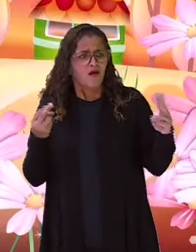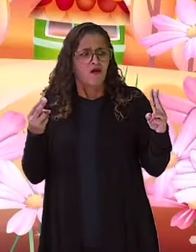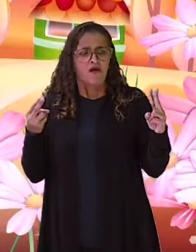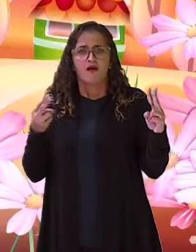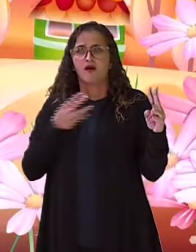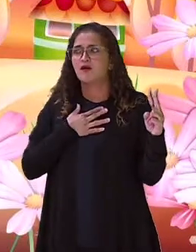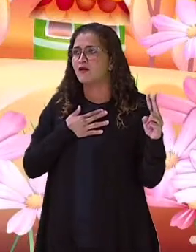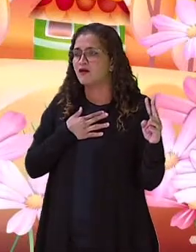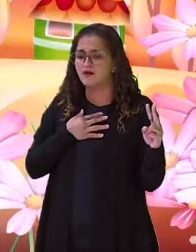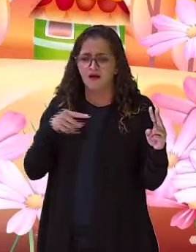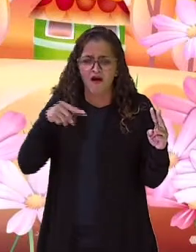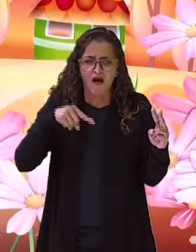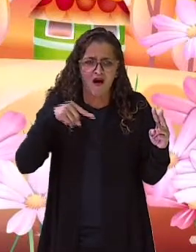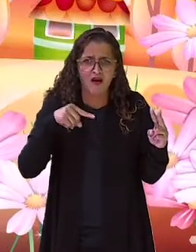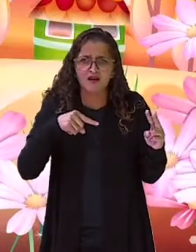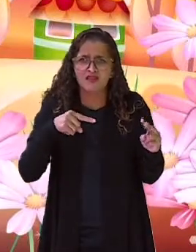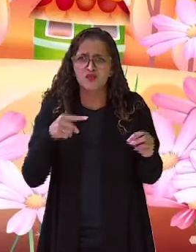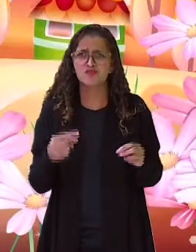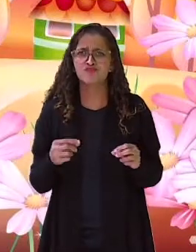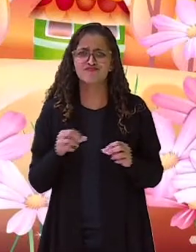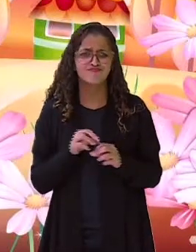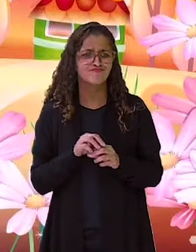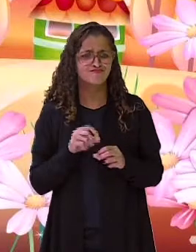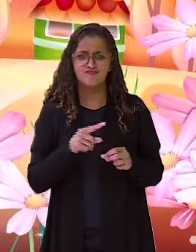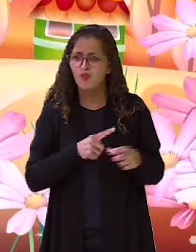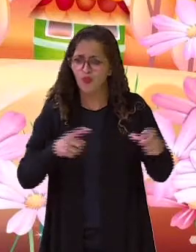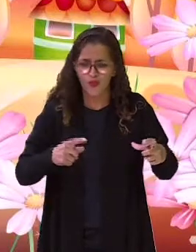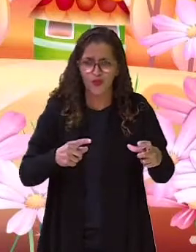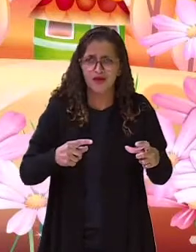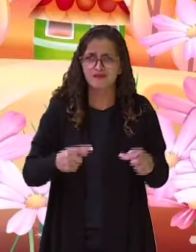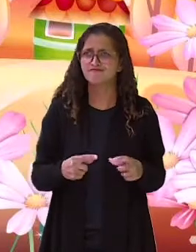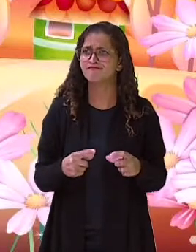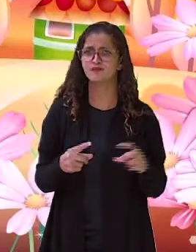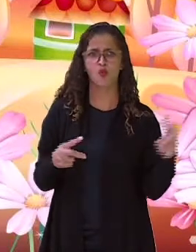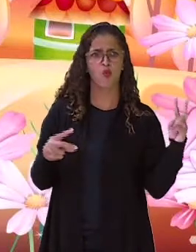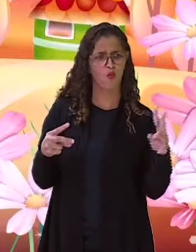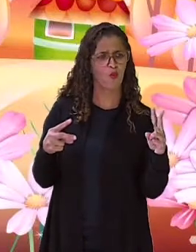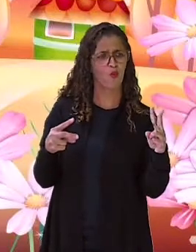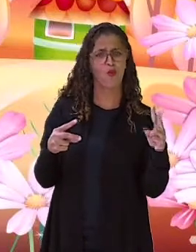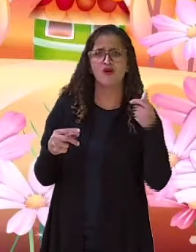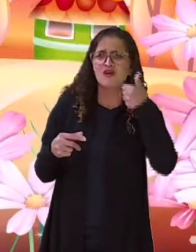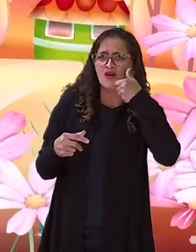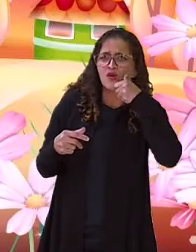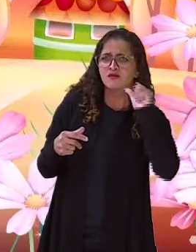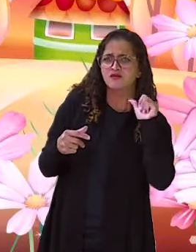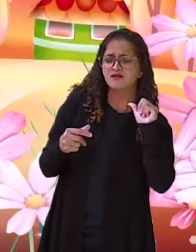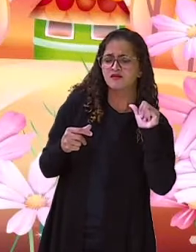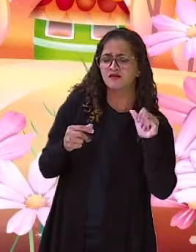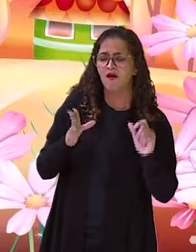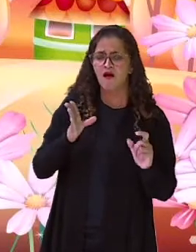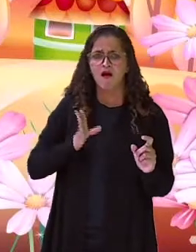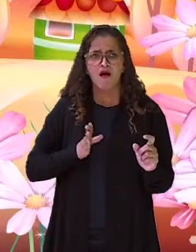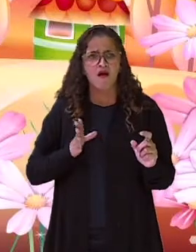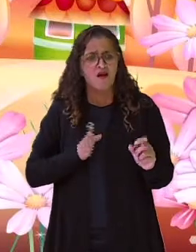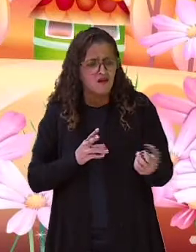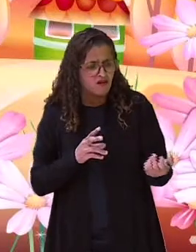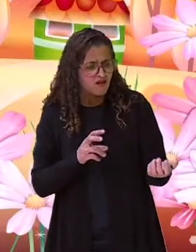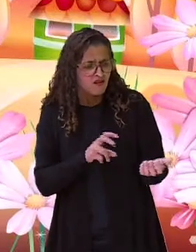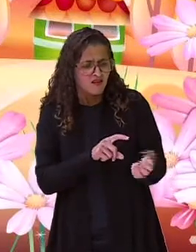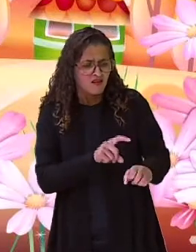parar naquele fim de mundo. O que duas mulheres ricas estavam fazendo naquela hora ali?